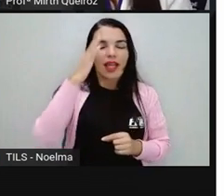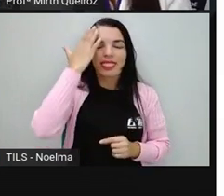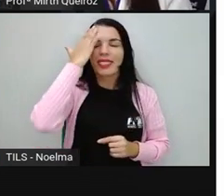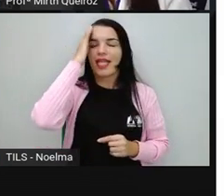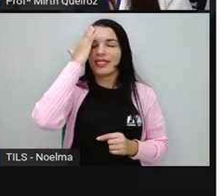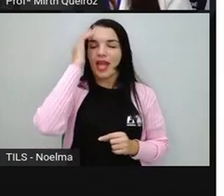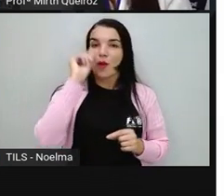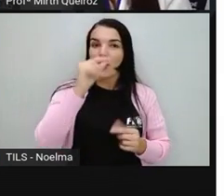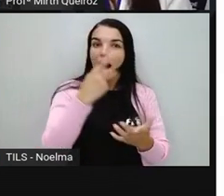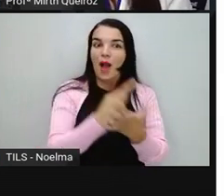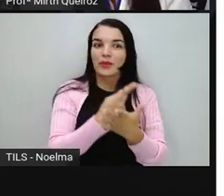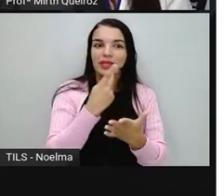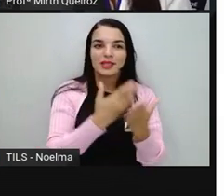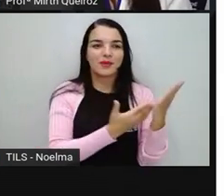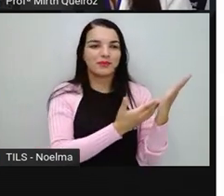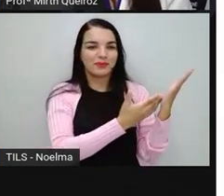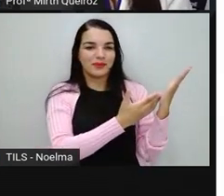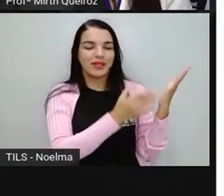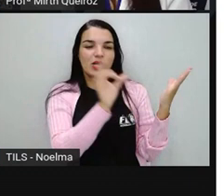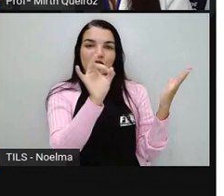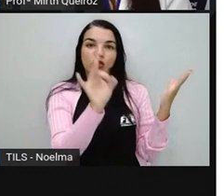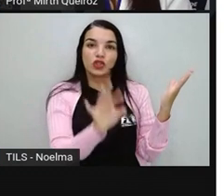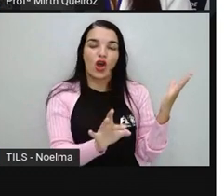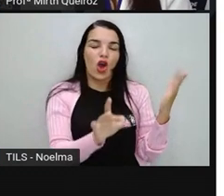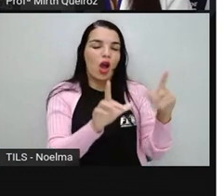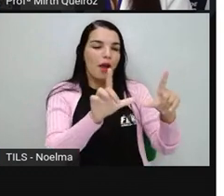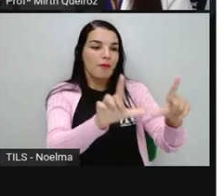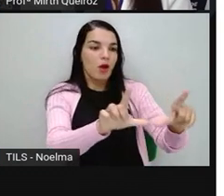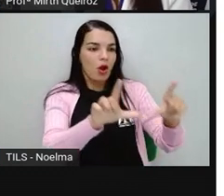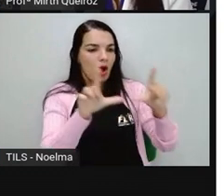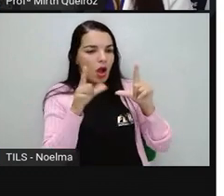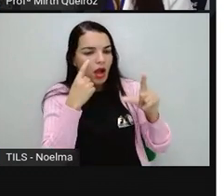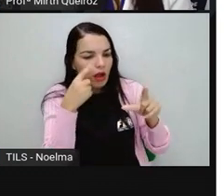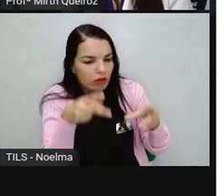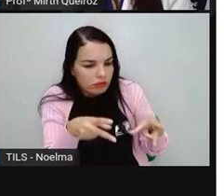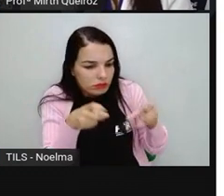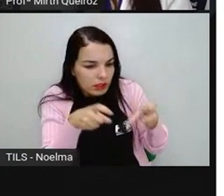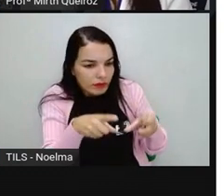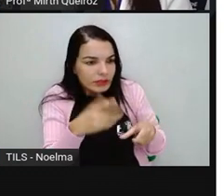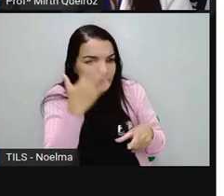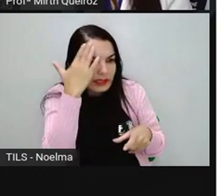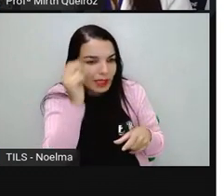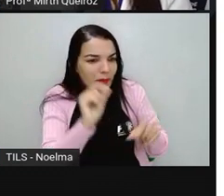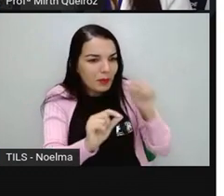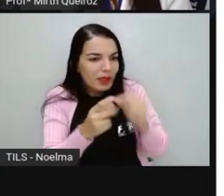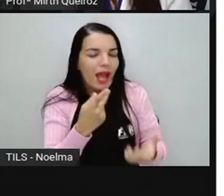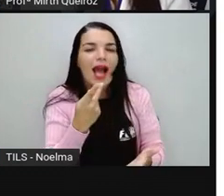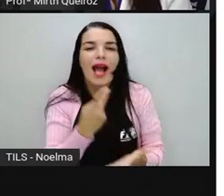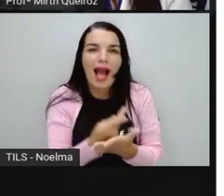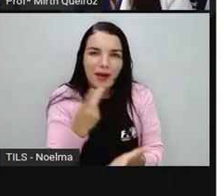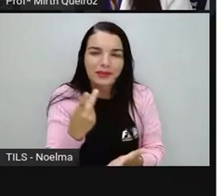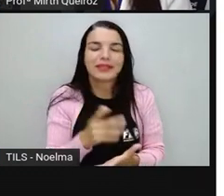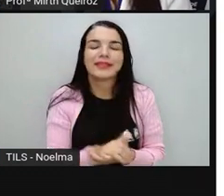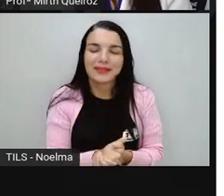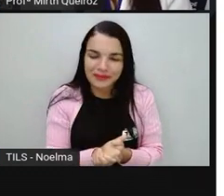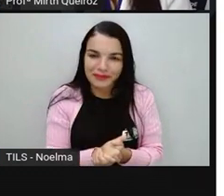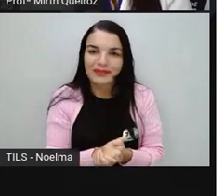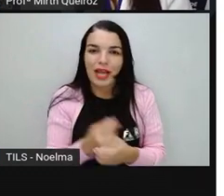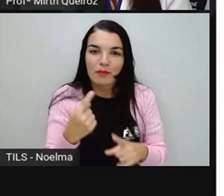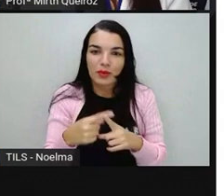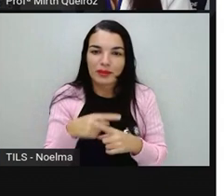só a partir dessas imagens. Através das expressões dos